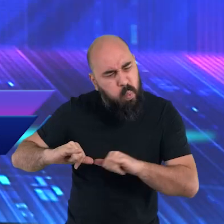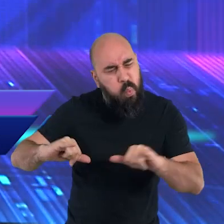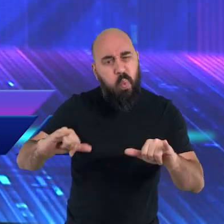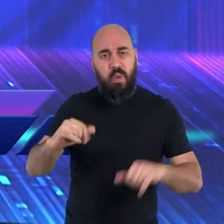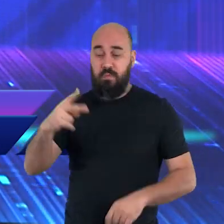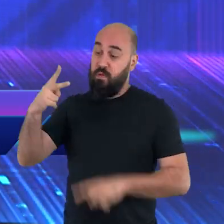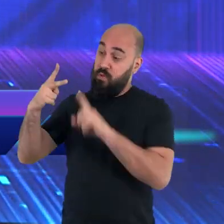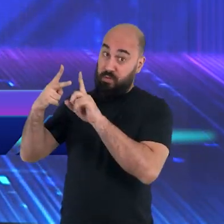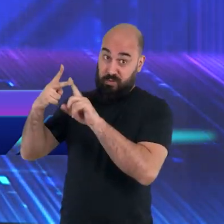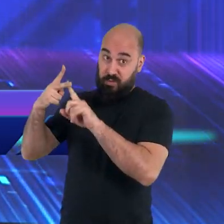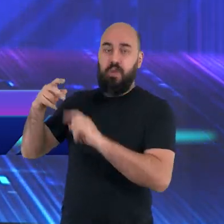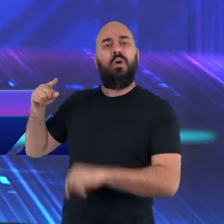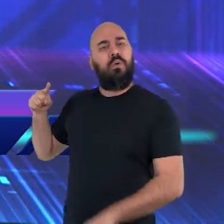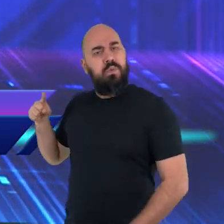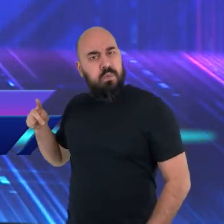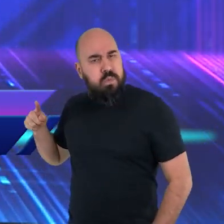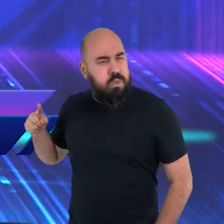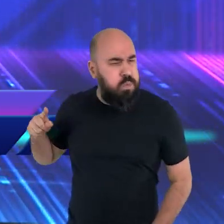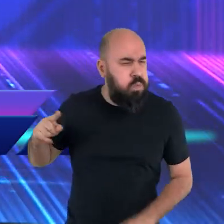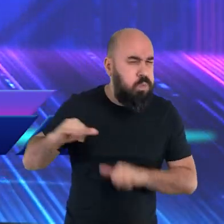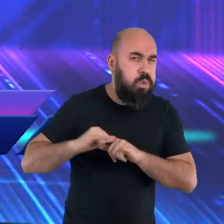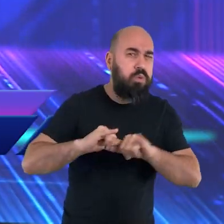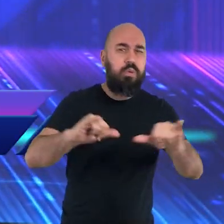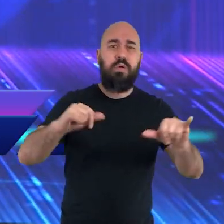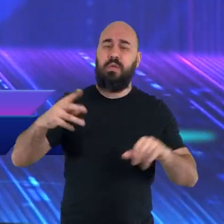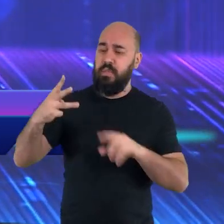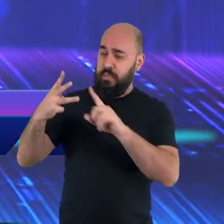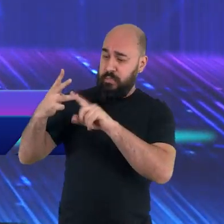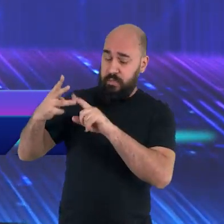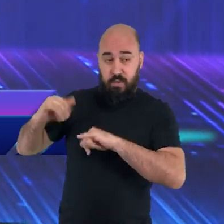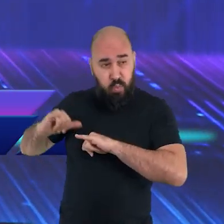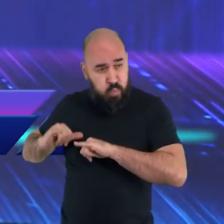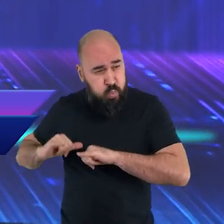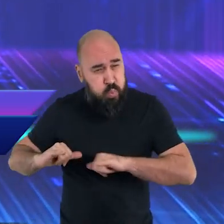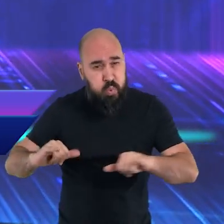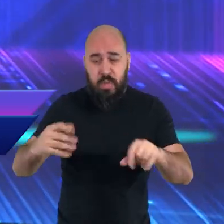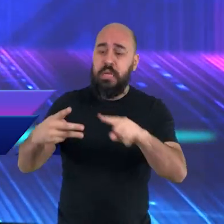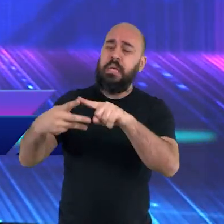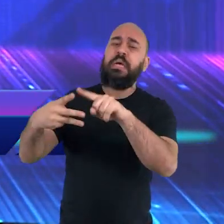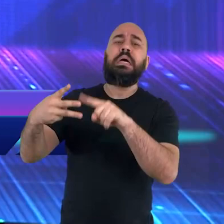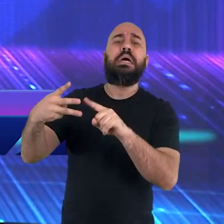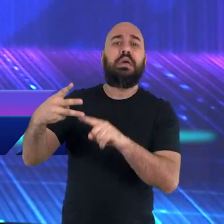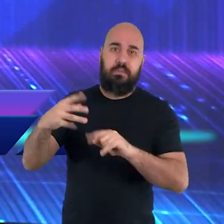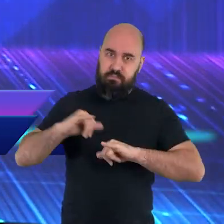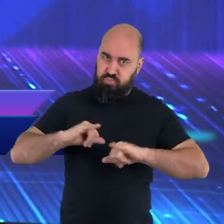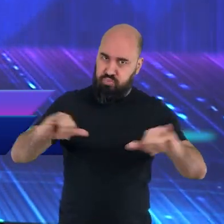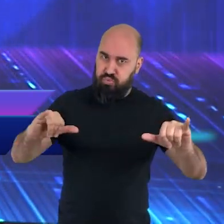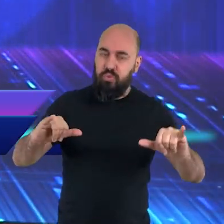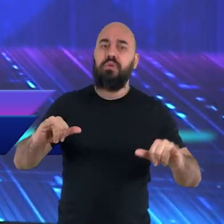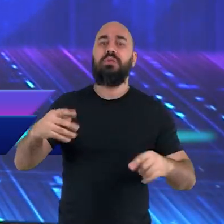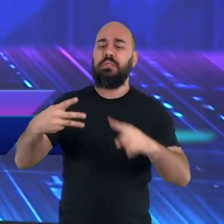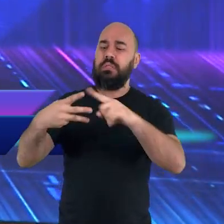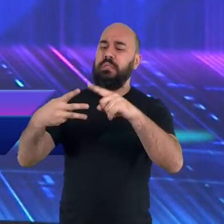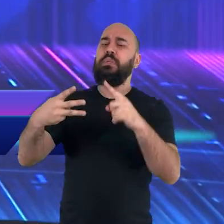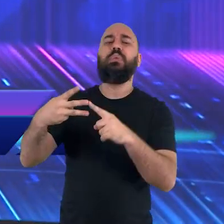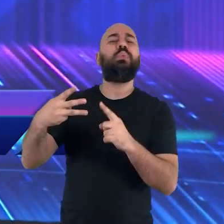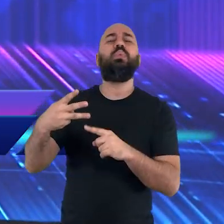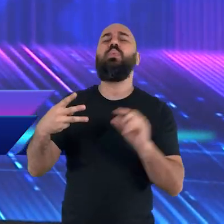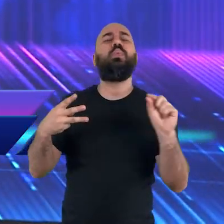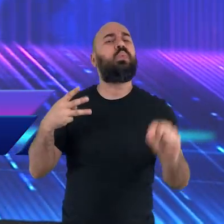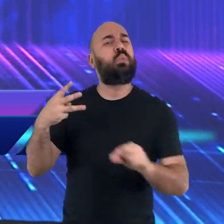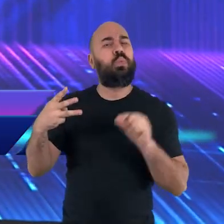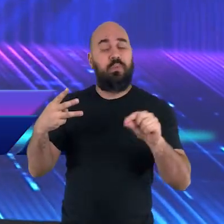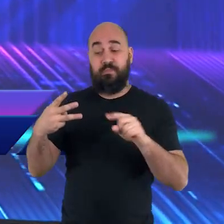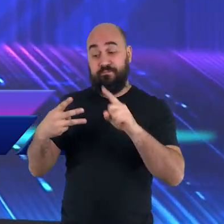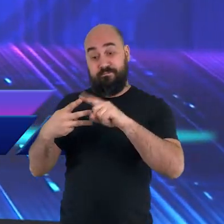para os seres humanos com advertências. Quando um anjo, ele vem advertir as pessoas aqui na terra, é